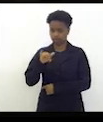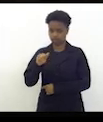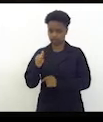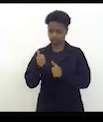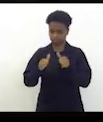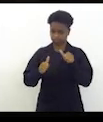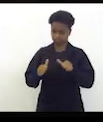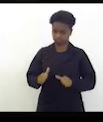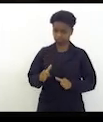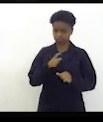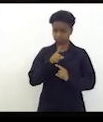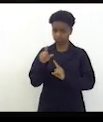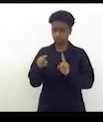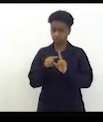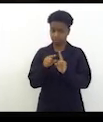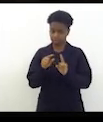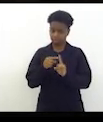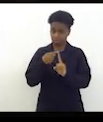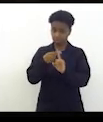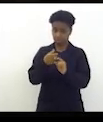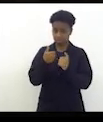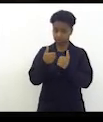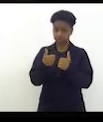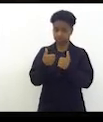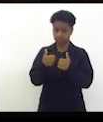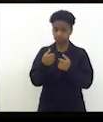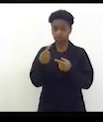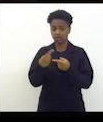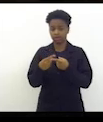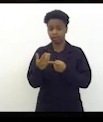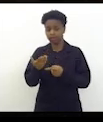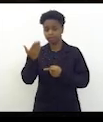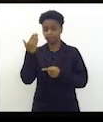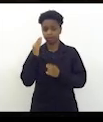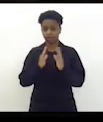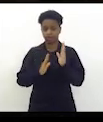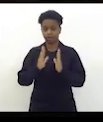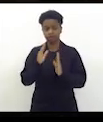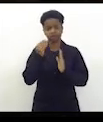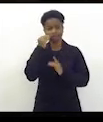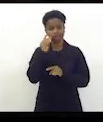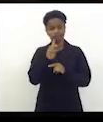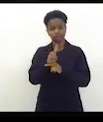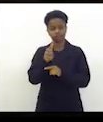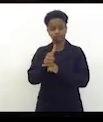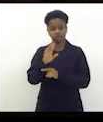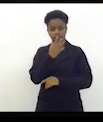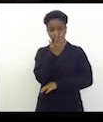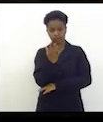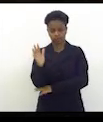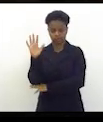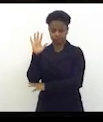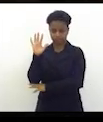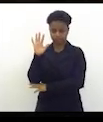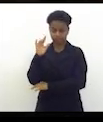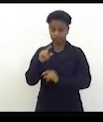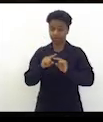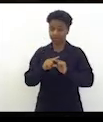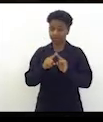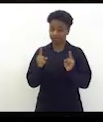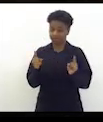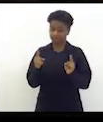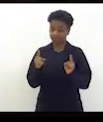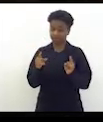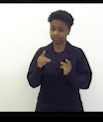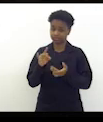intenções positivas que na época foi criada para proteger o meio ambiente mas houve